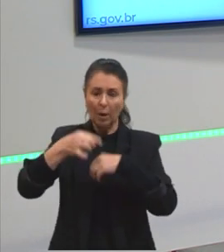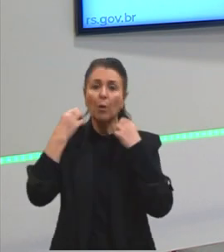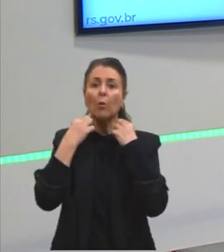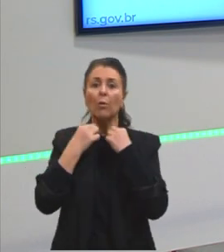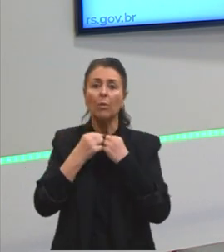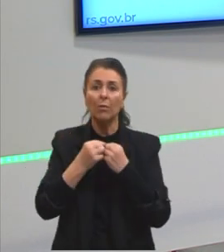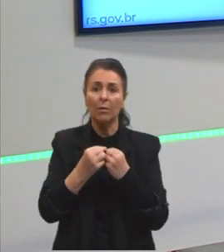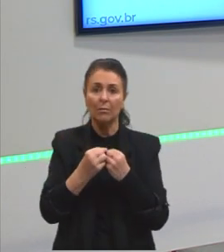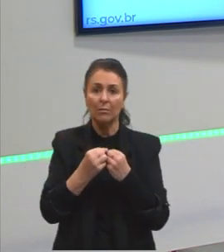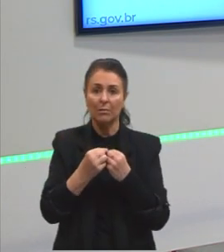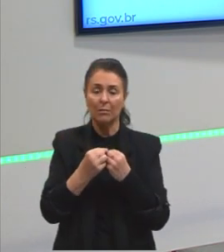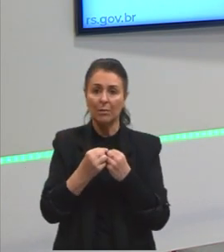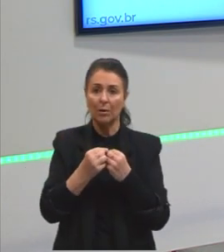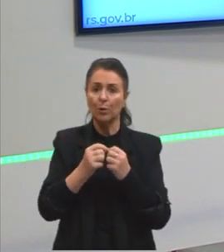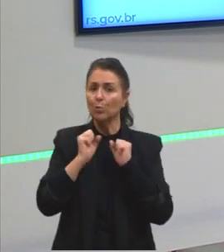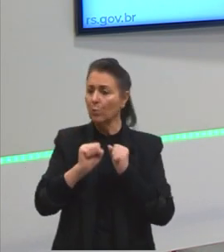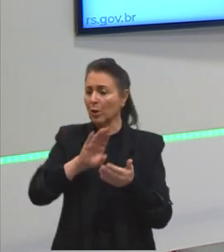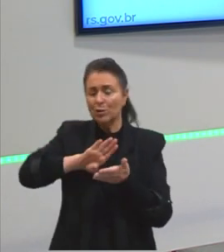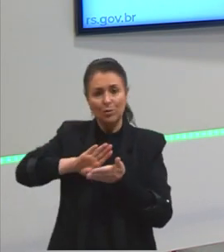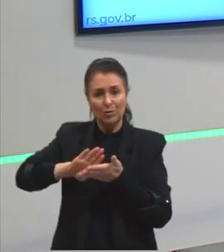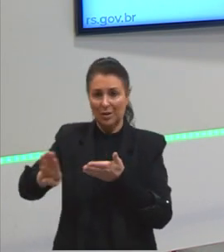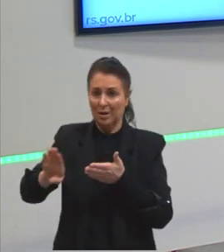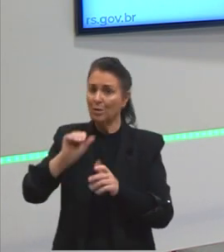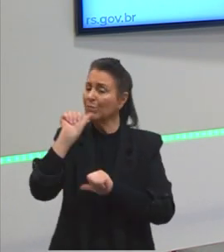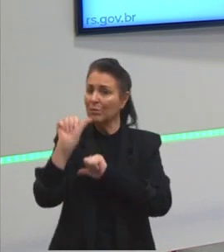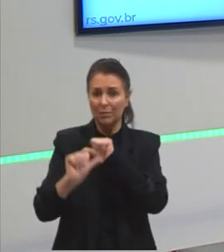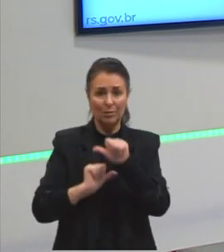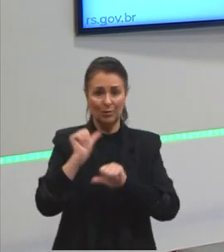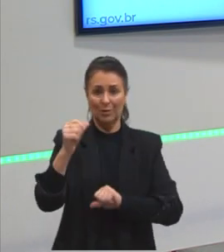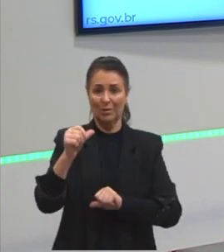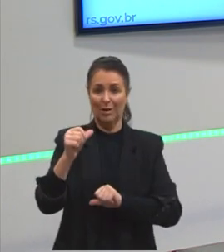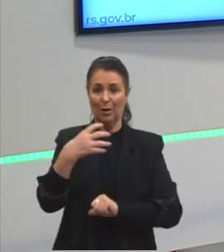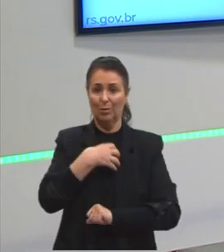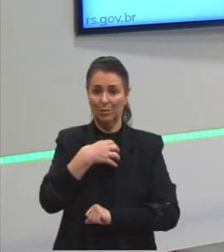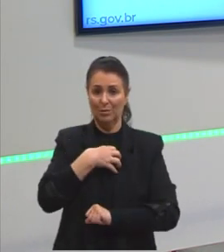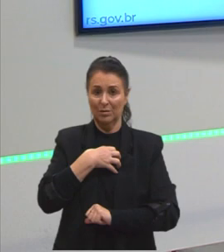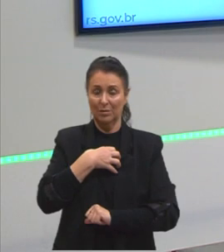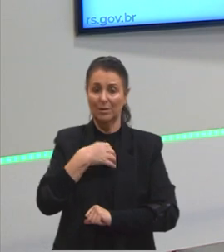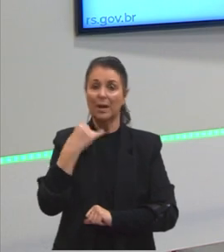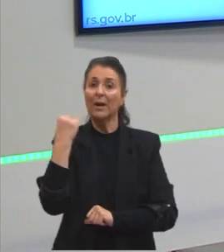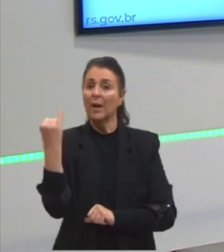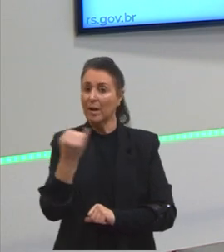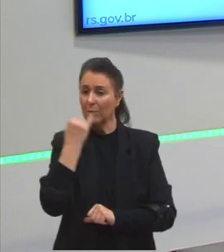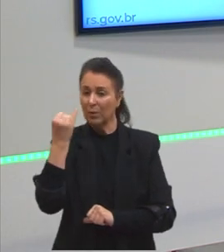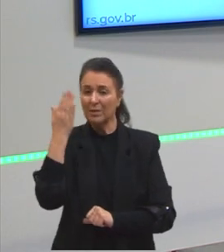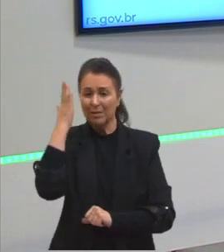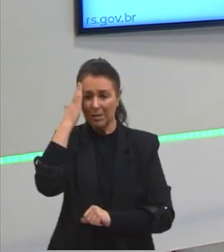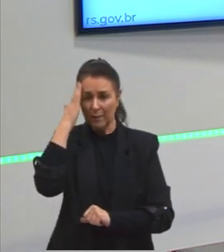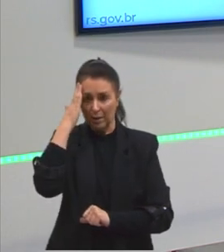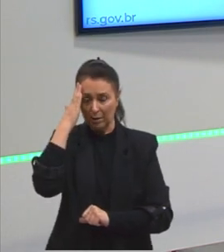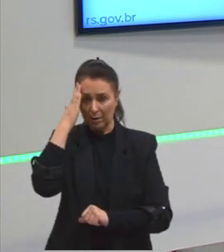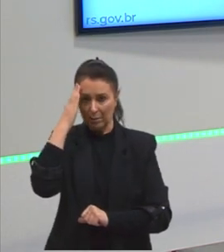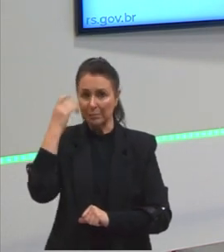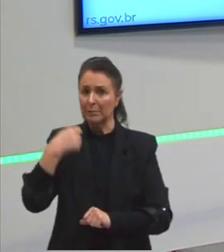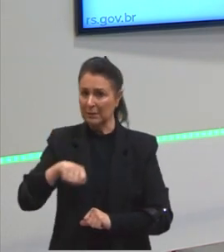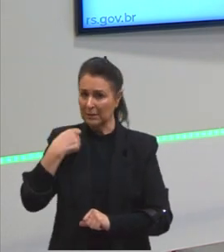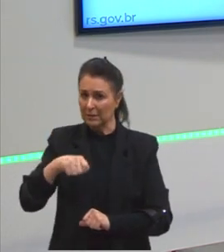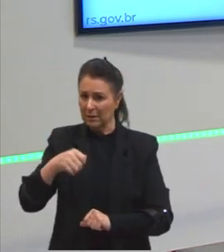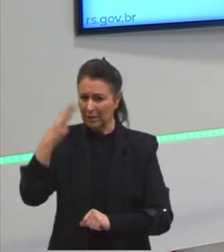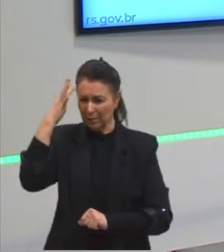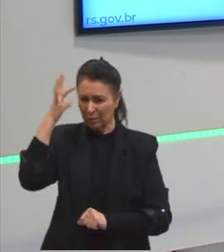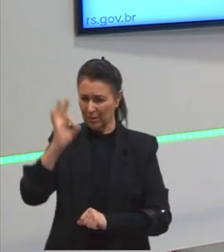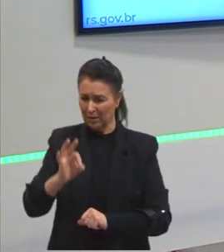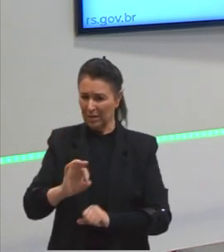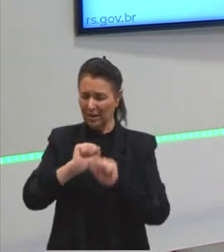look, que a gente pode tirar. Então, é importante a gente saber se aquele termo ali é necessário para compreensão ou não.